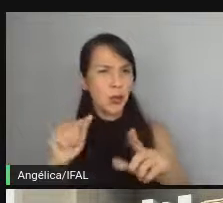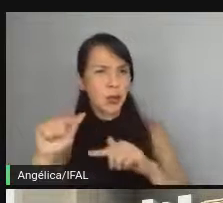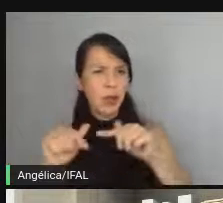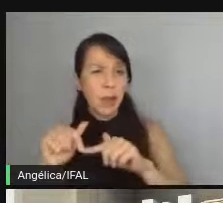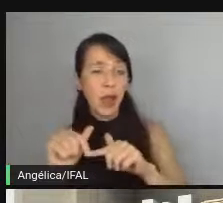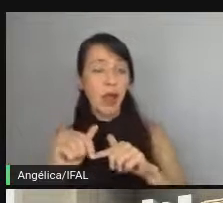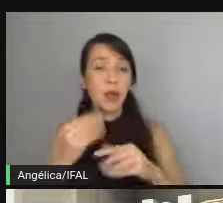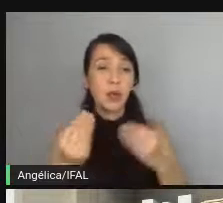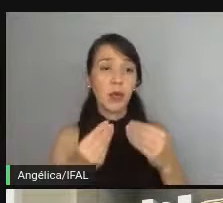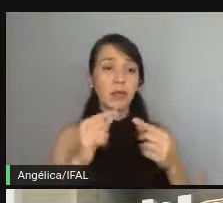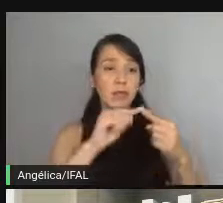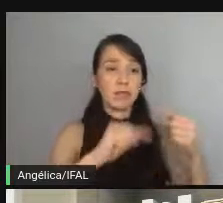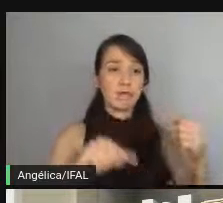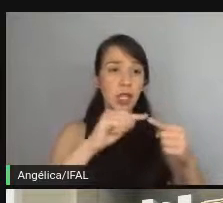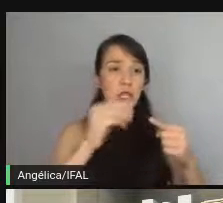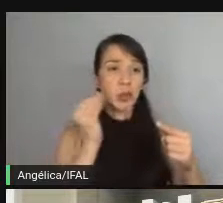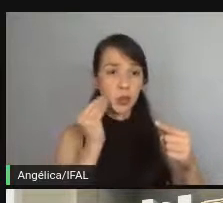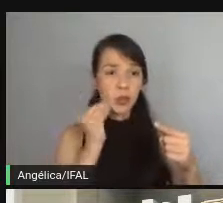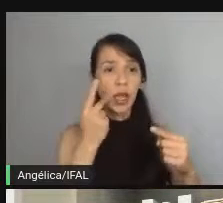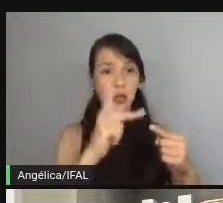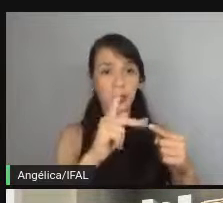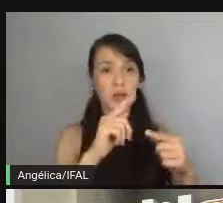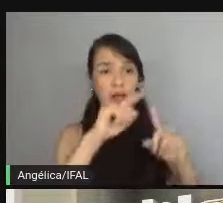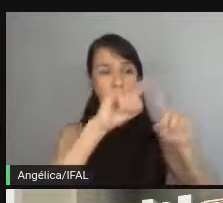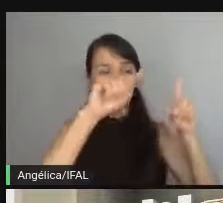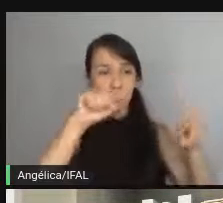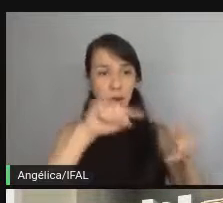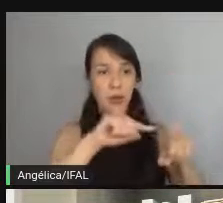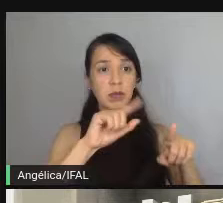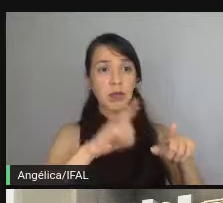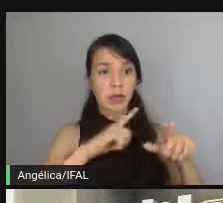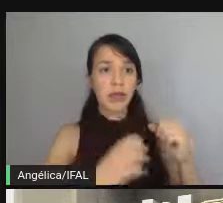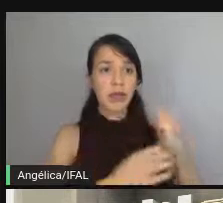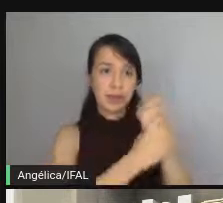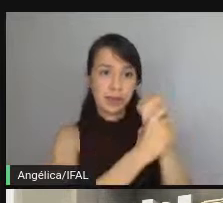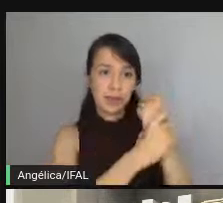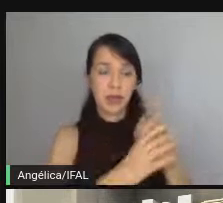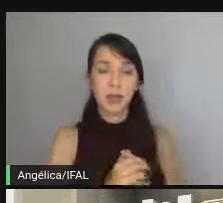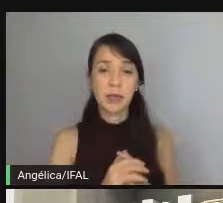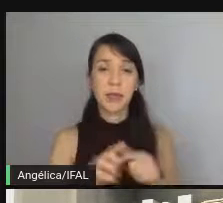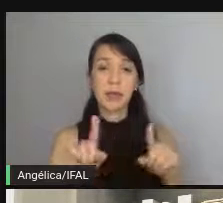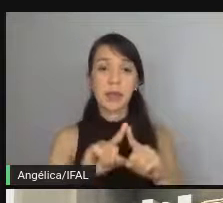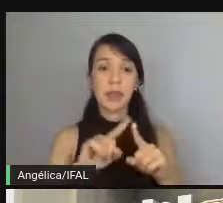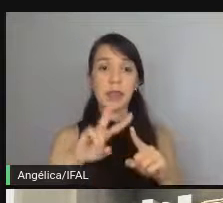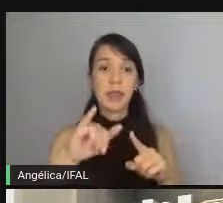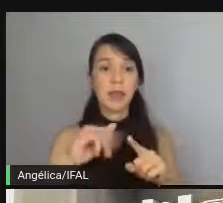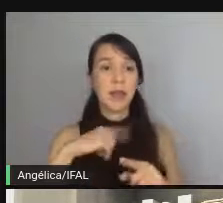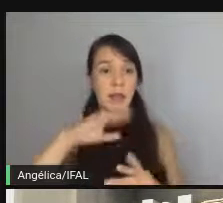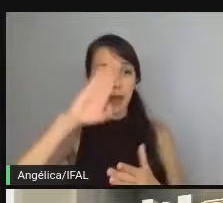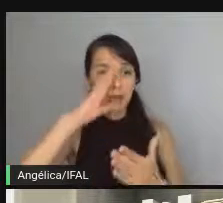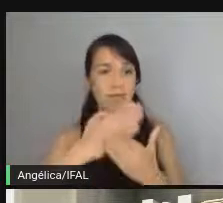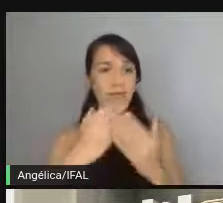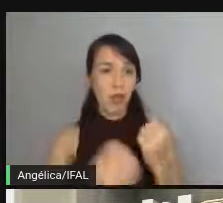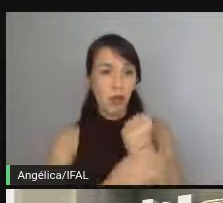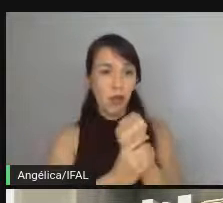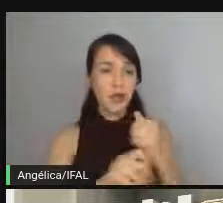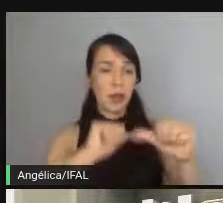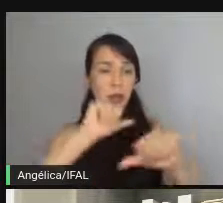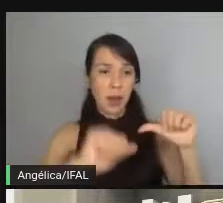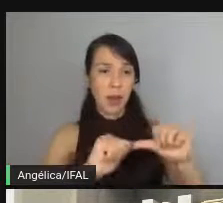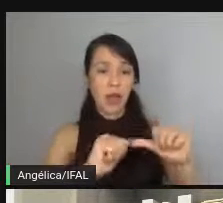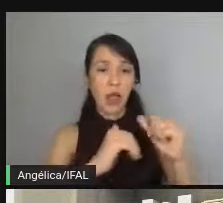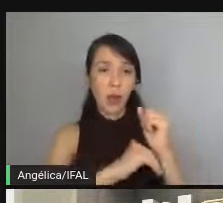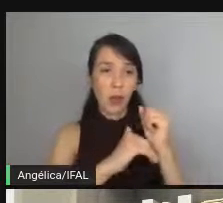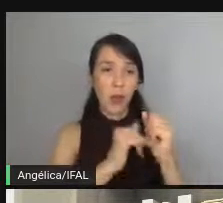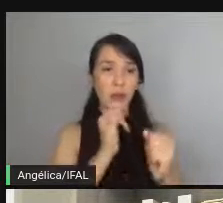simplesmente rodando os testes do seu projeto, porque ele já vai estar coberto. Você vai começar a ganhar mais confiança para alterar o código. Então, se você